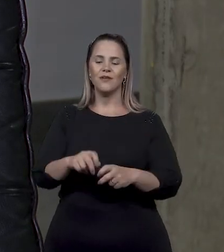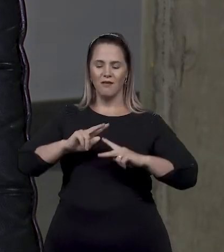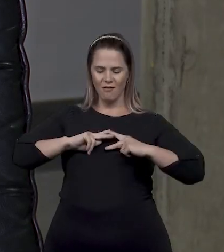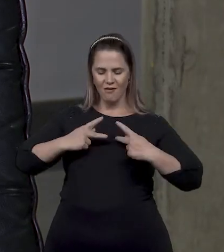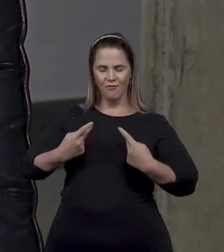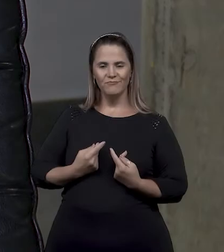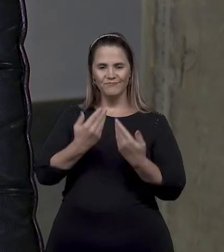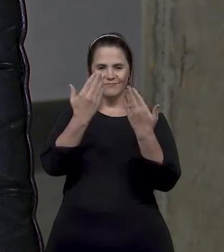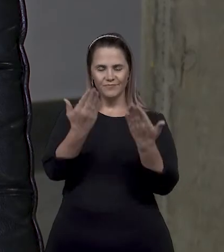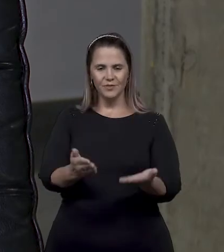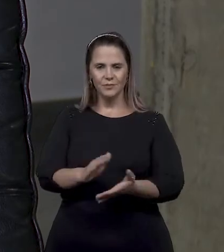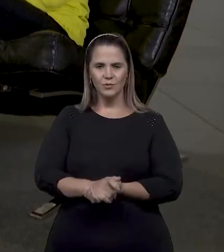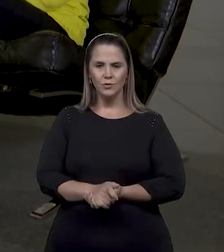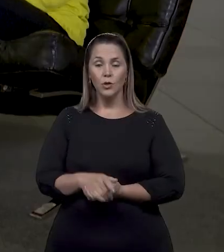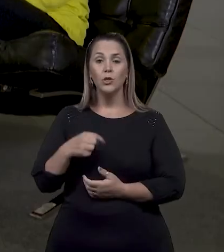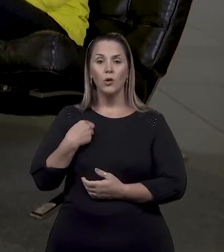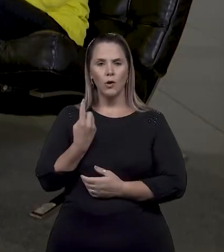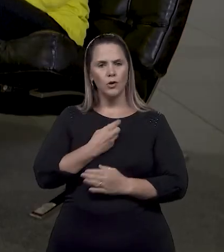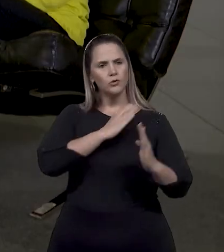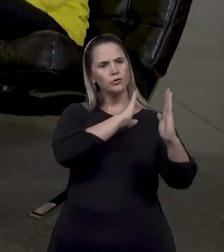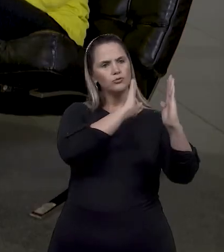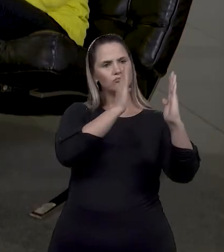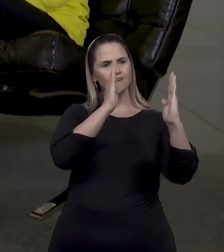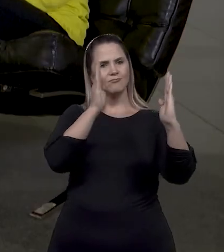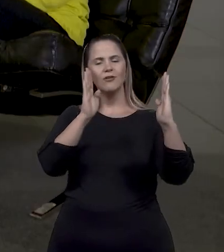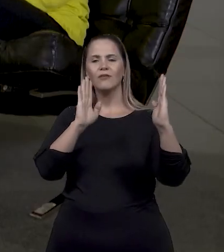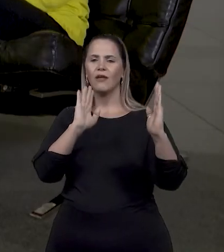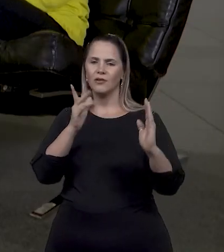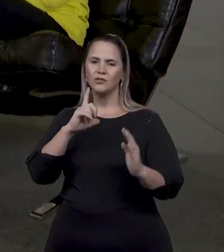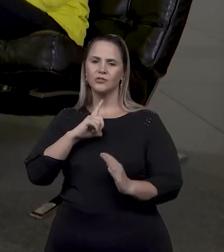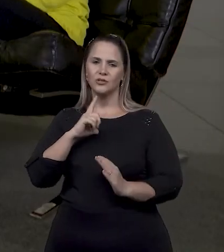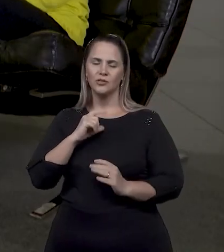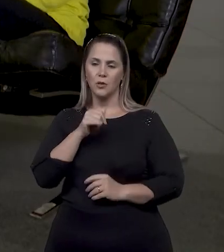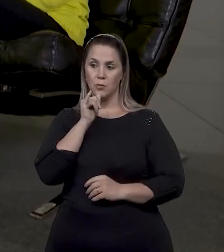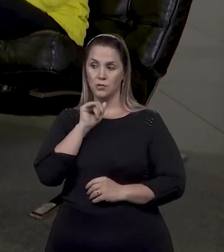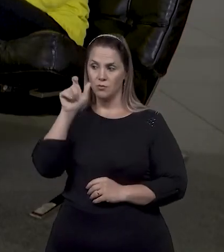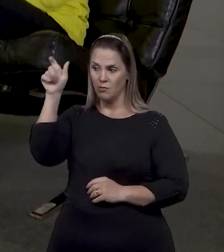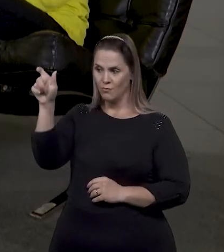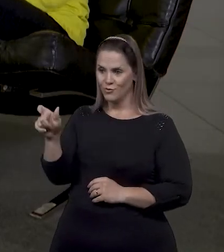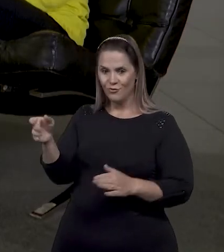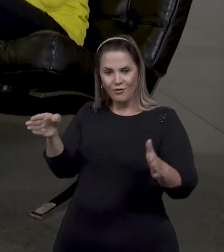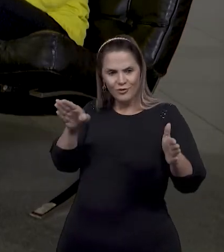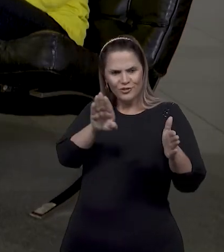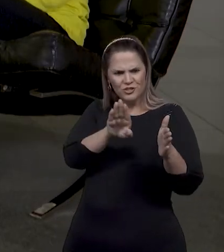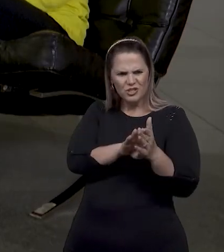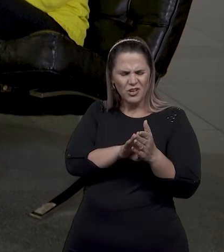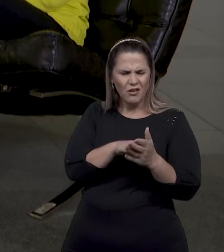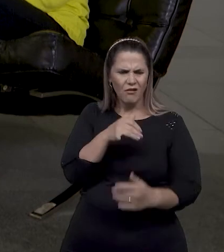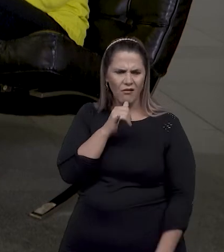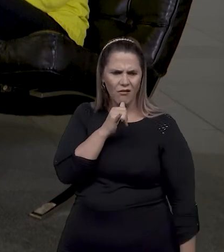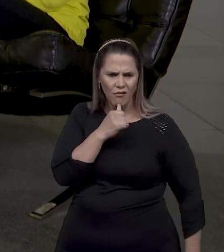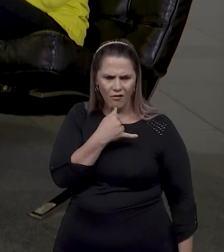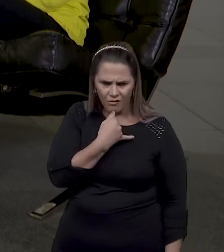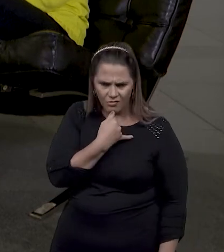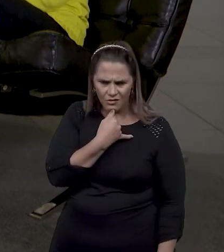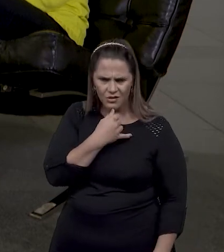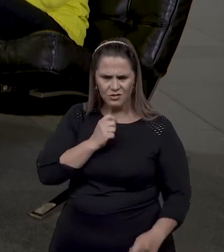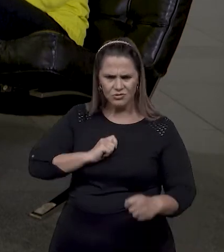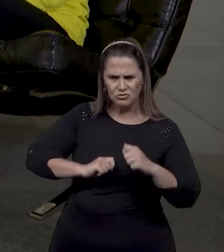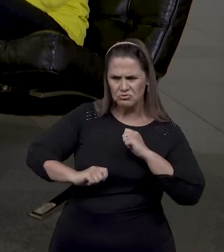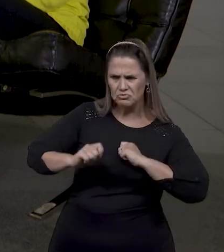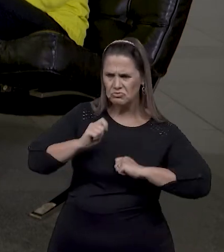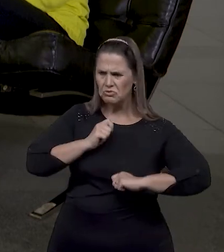desde o início, encarando o outro que chega com a sua autoestima lá embaixo